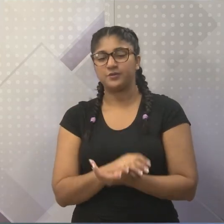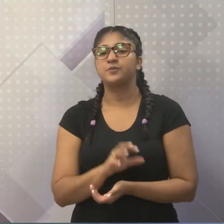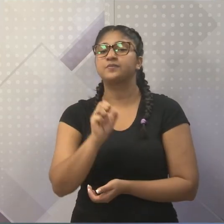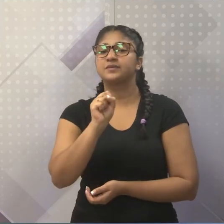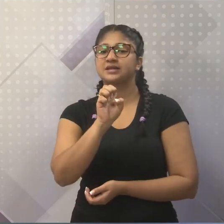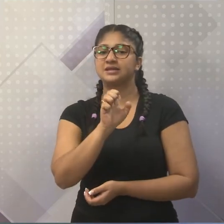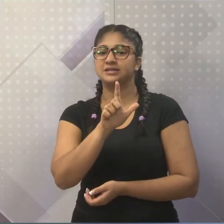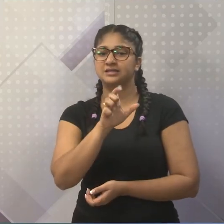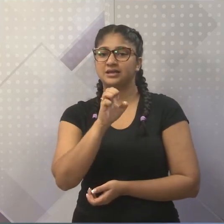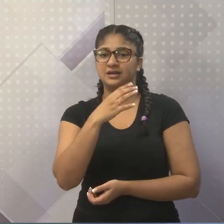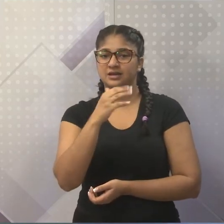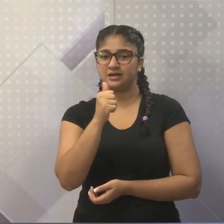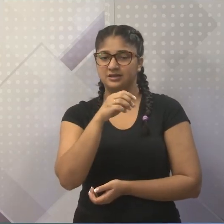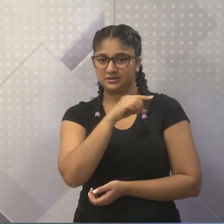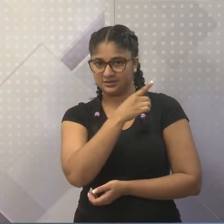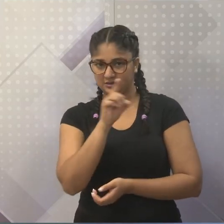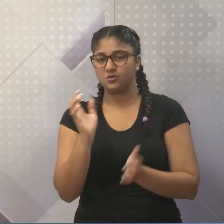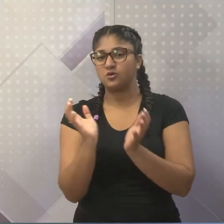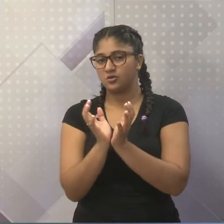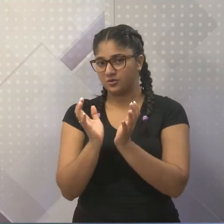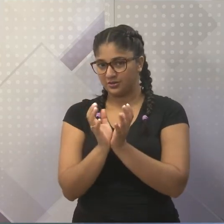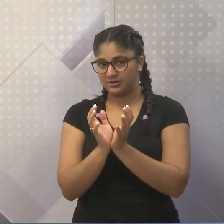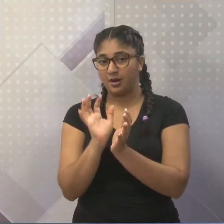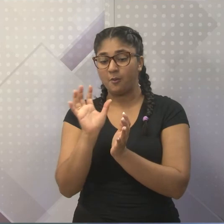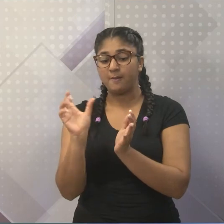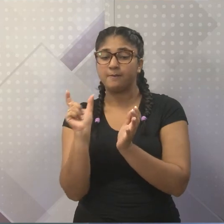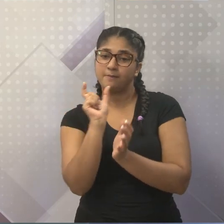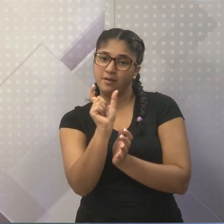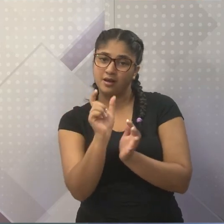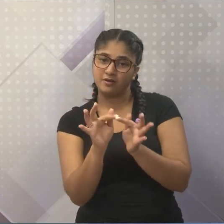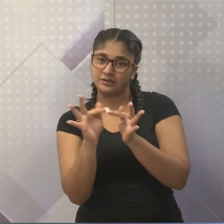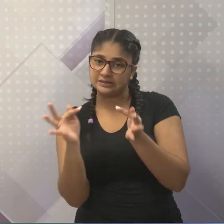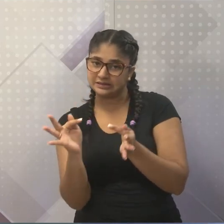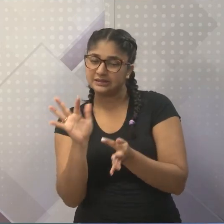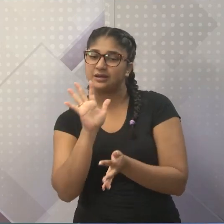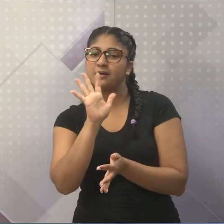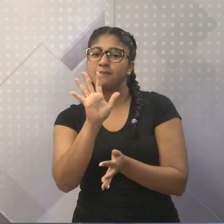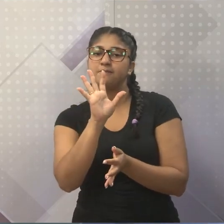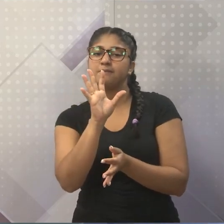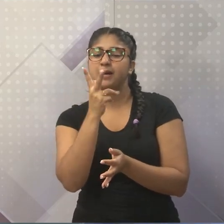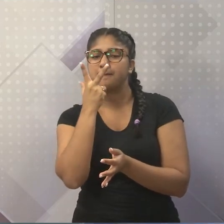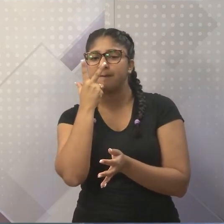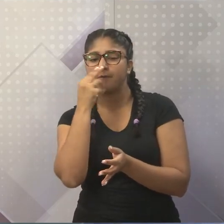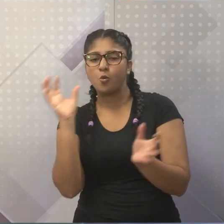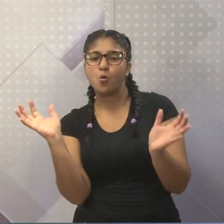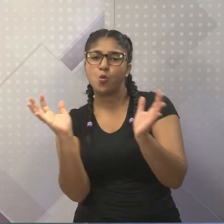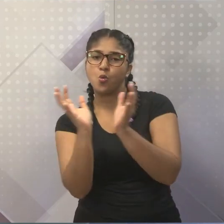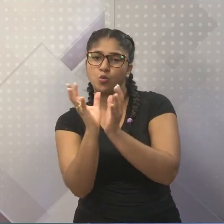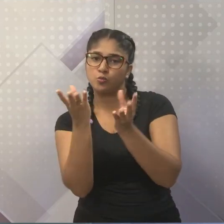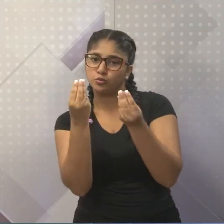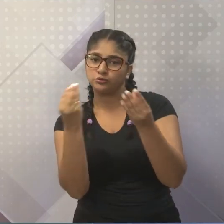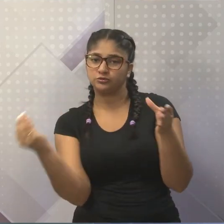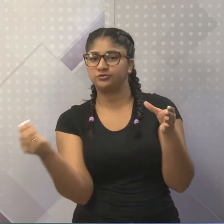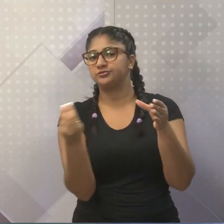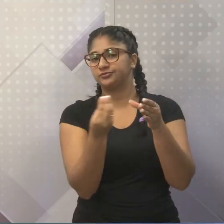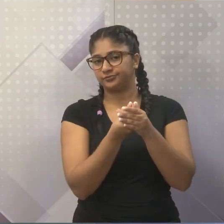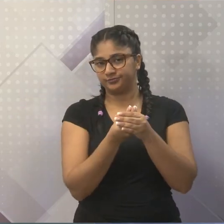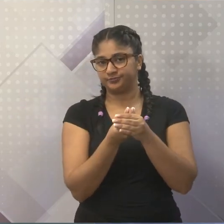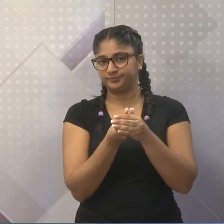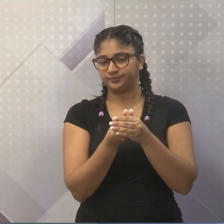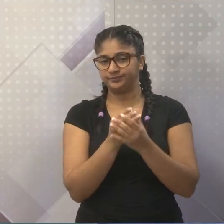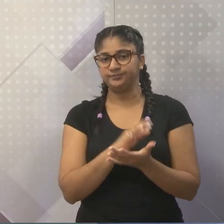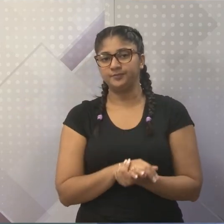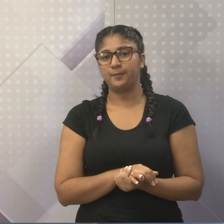é um coletivo porque é uma palavra singular, mas que está a ideia de pluralizar. Como no caso, você tem